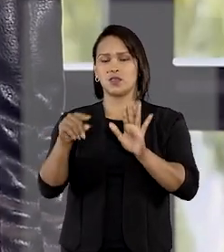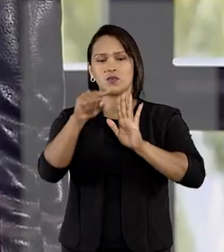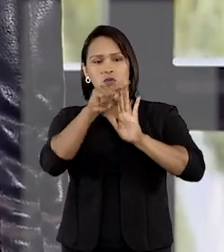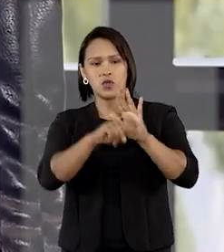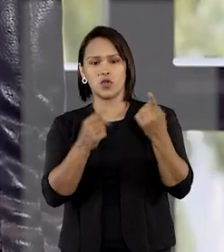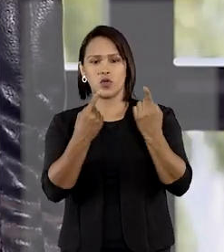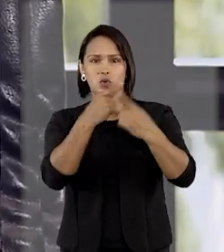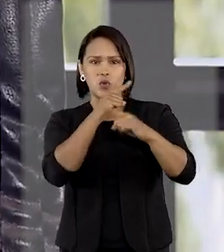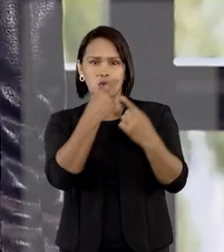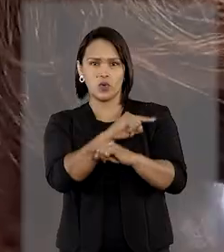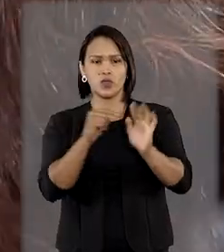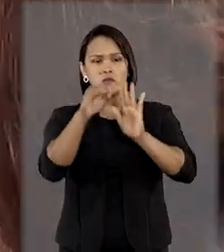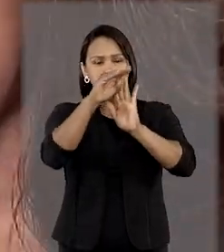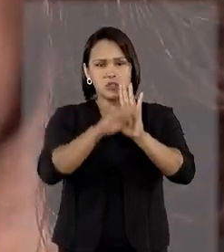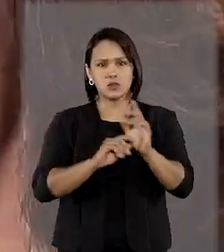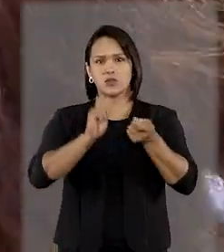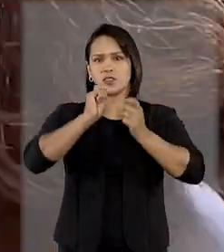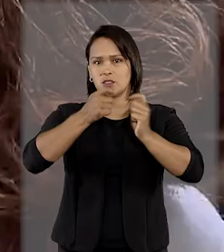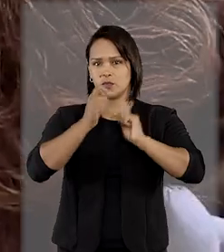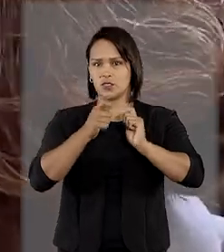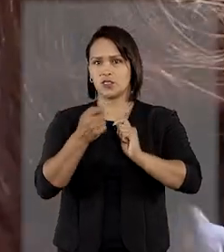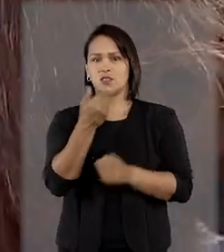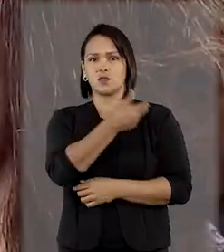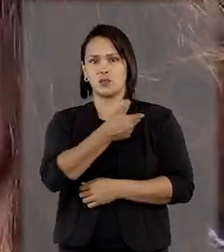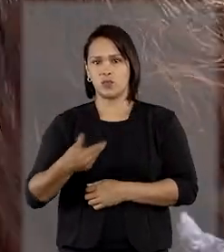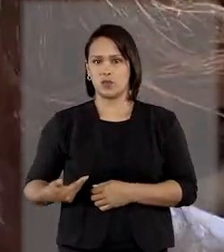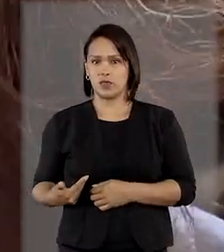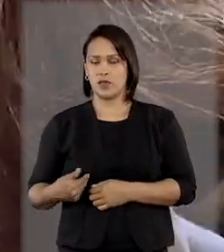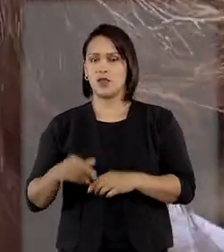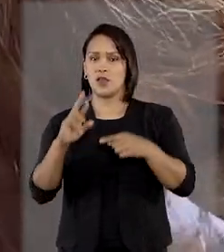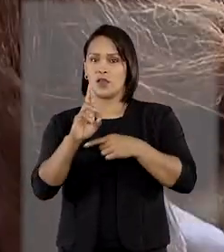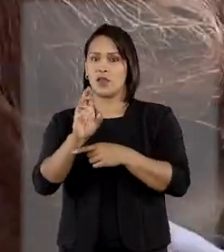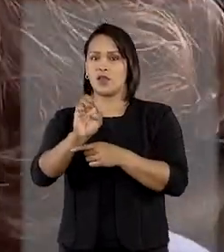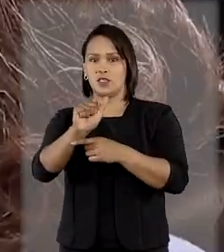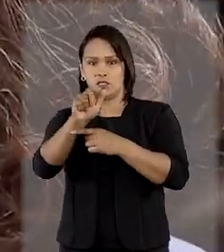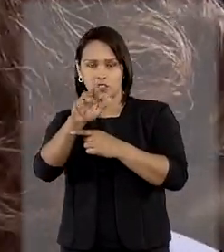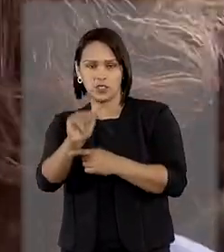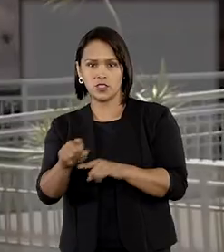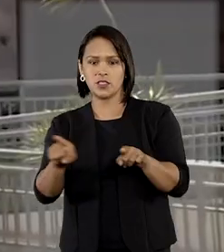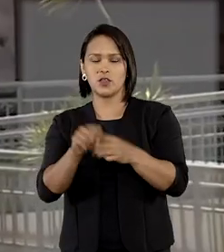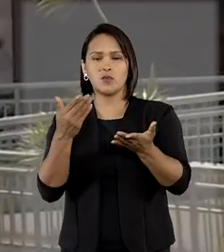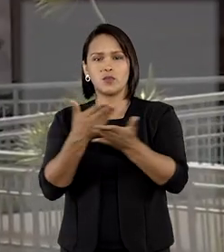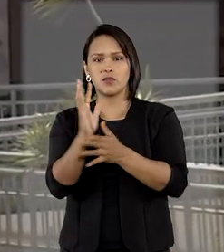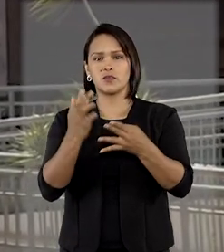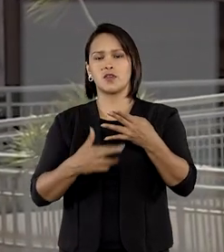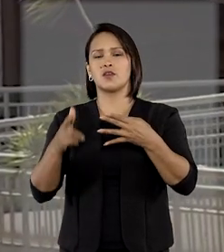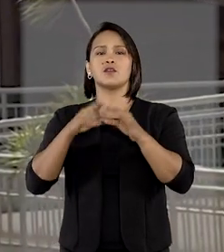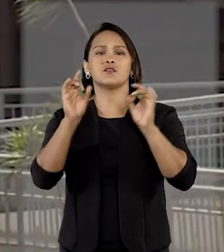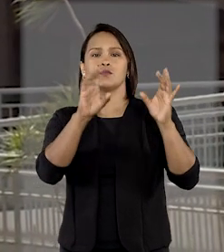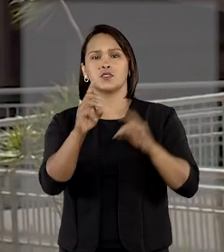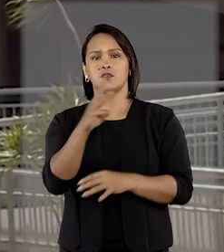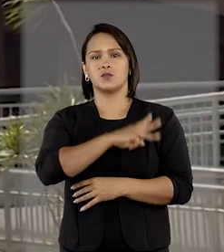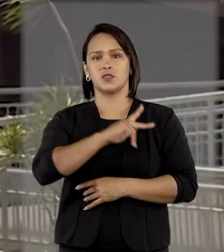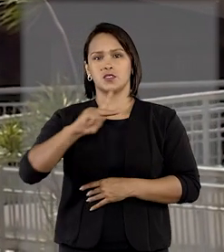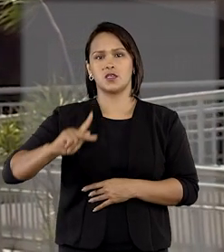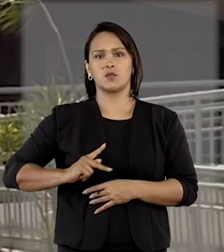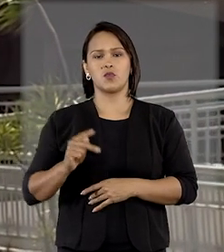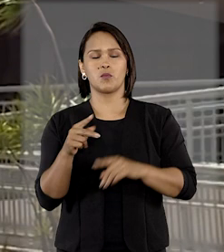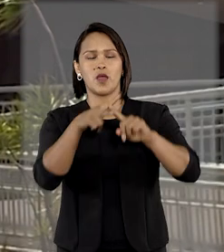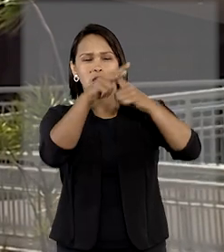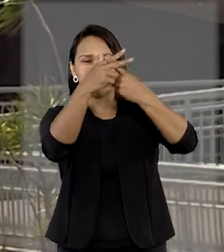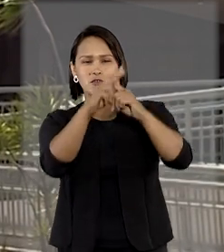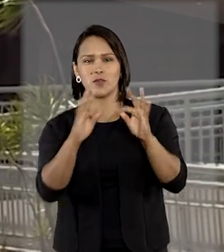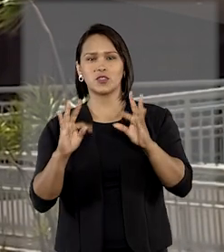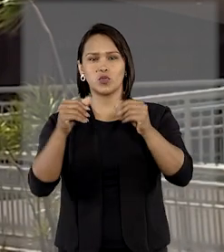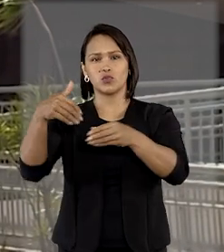administração pública. A ministra, então, deu provimento ao Recurso Especial do Ministério Público para reformar o acórdão do Tribunal de